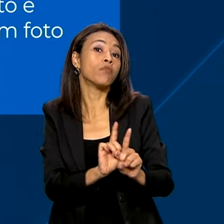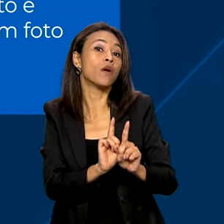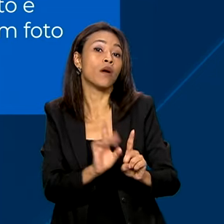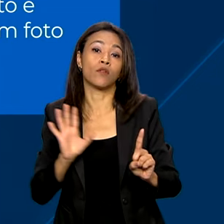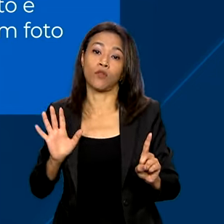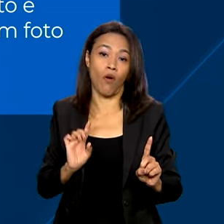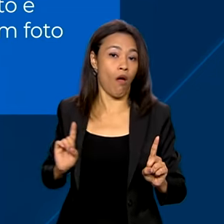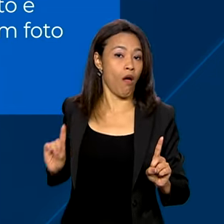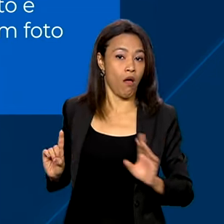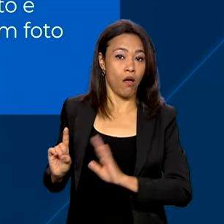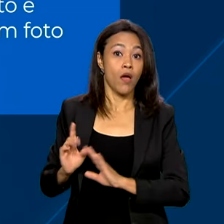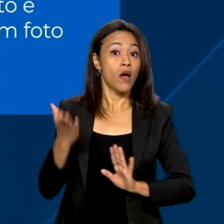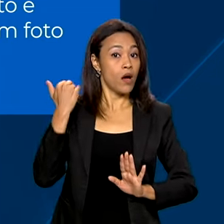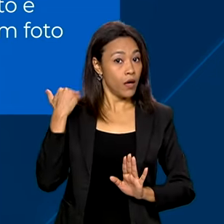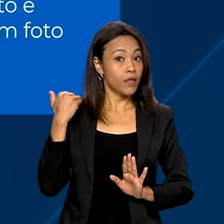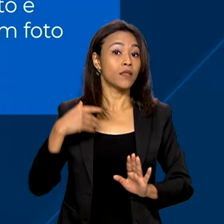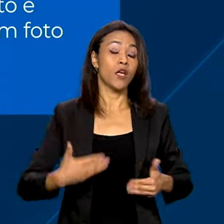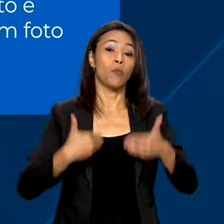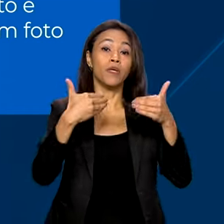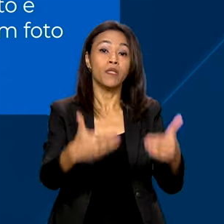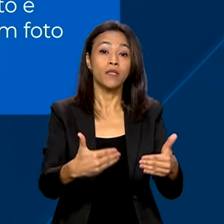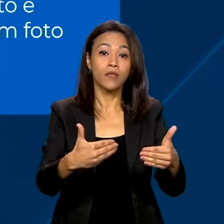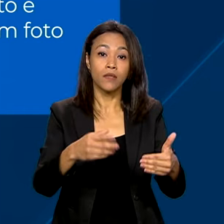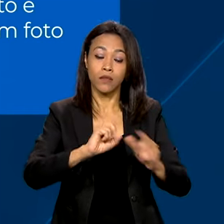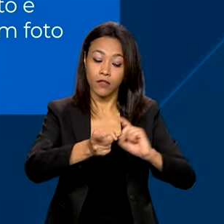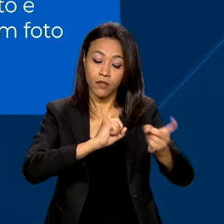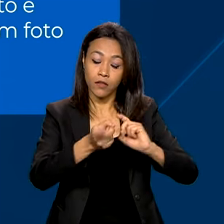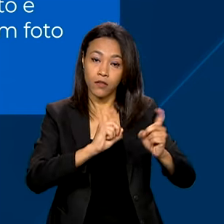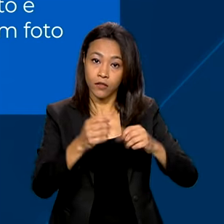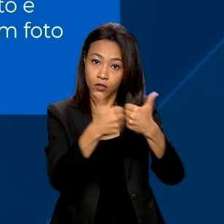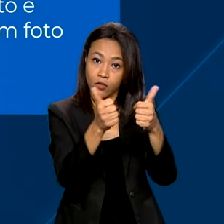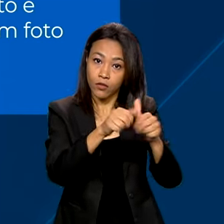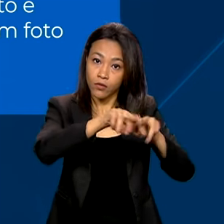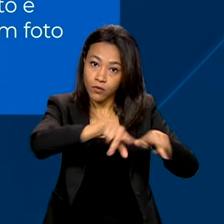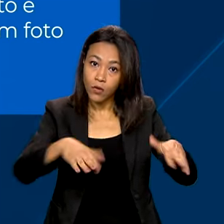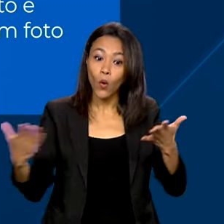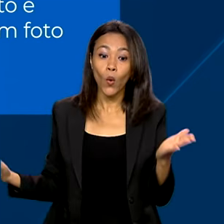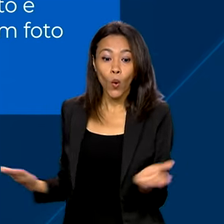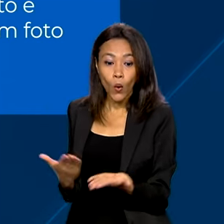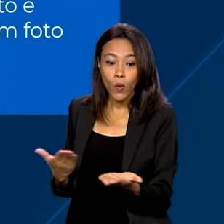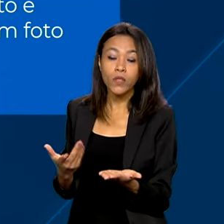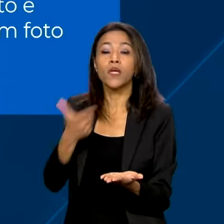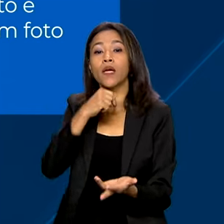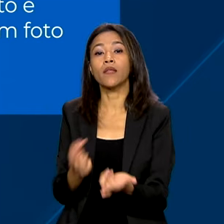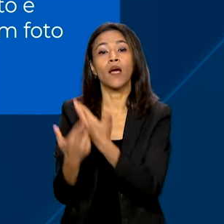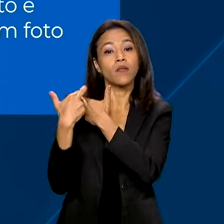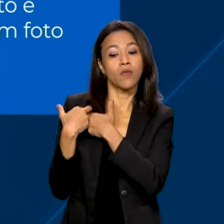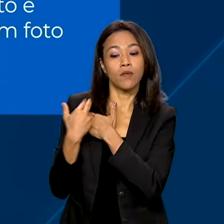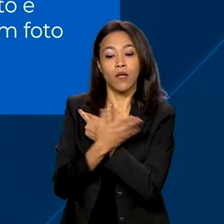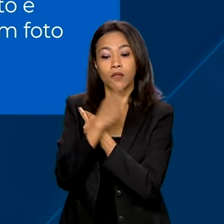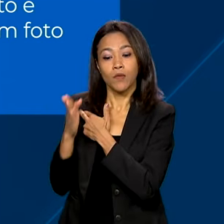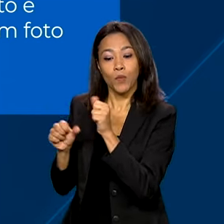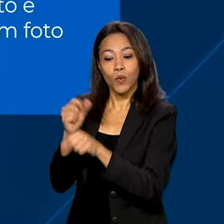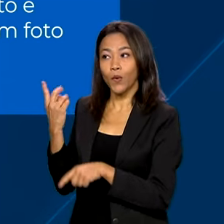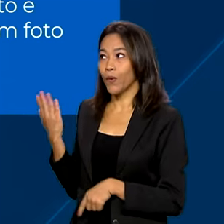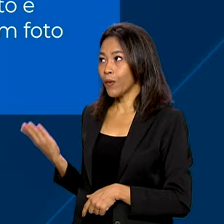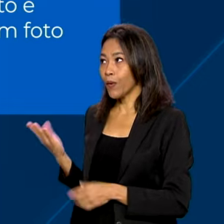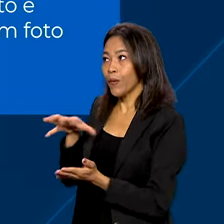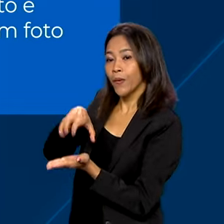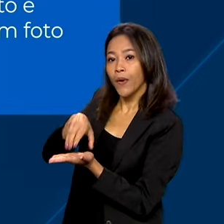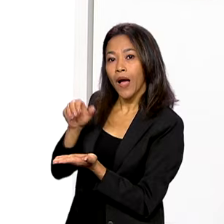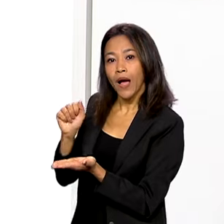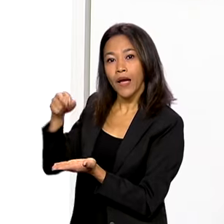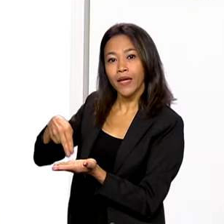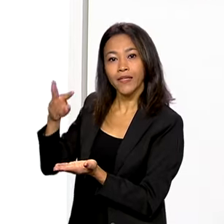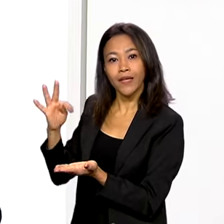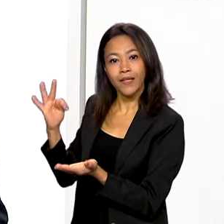Ministério dos Transportes. Hoje, quem assumiu foi a Agência Nacional de Transportes Terrestres, a NTT.